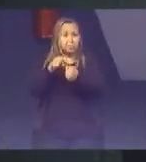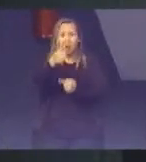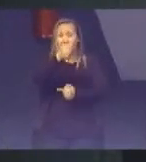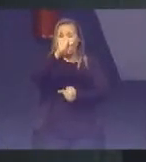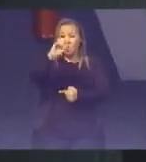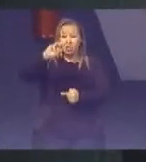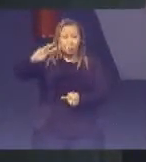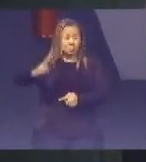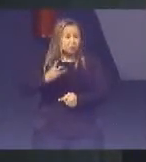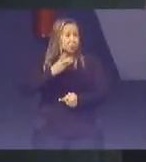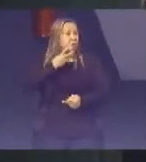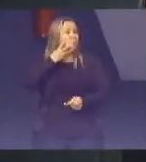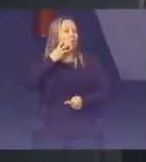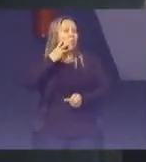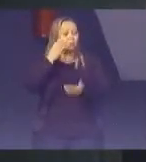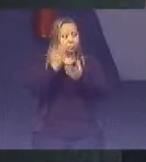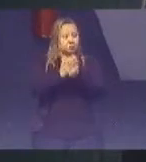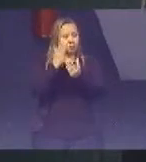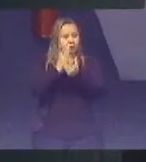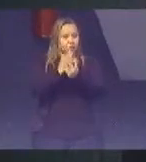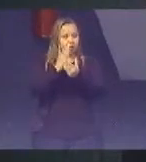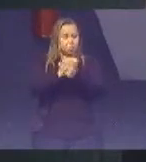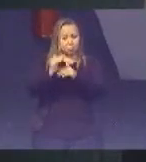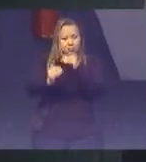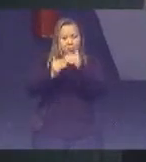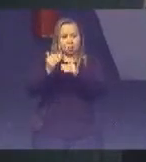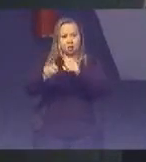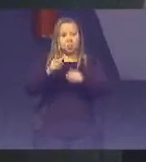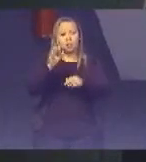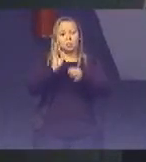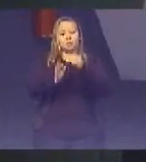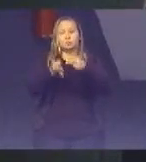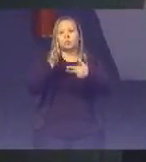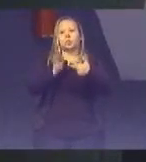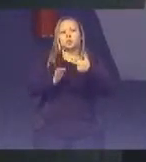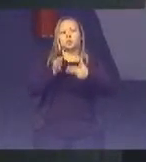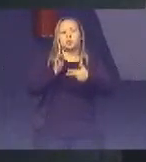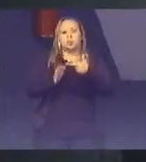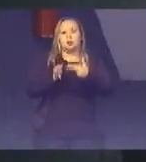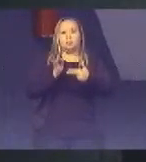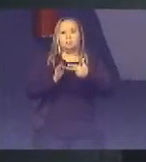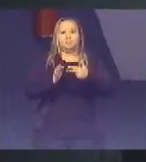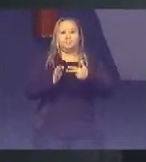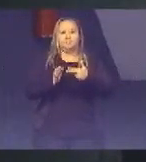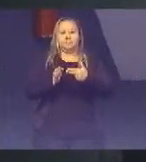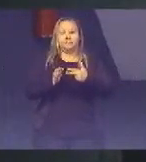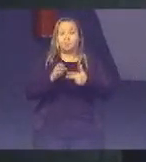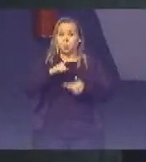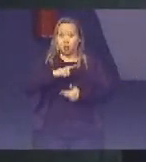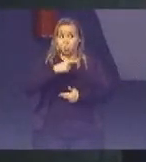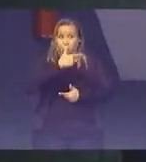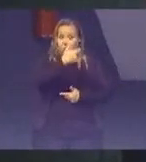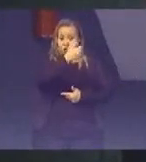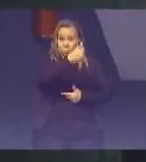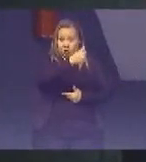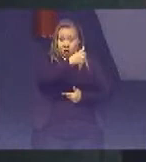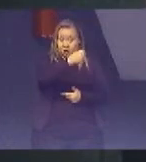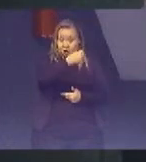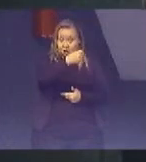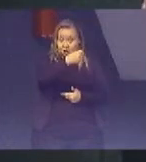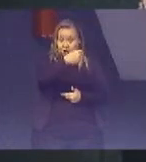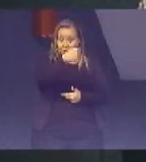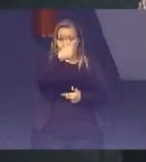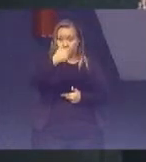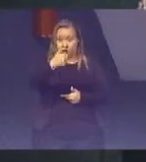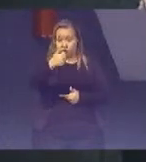milhões de processos Que tramitam no poder judiciário Nós temos 80 milhões de processos